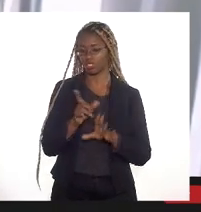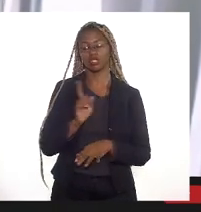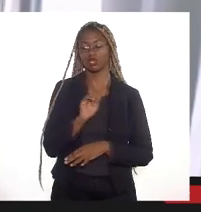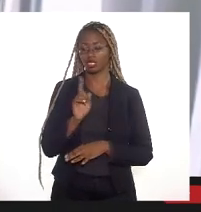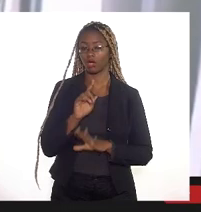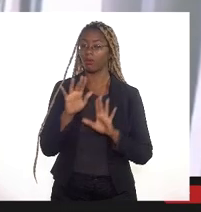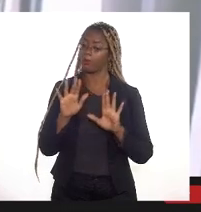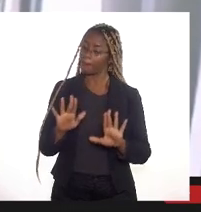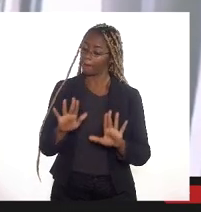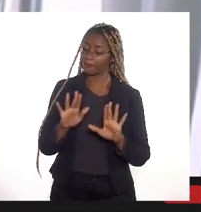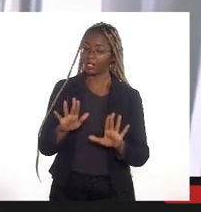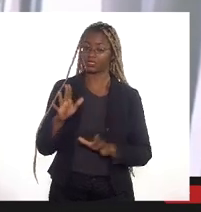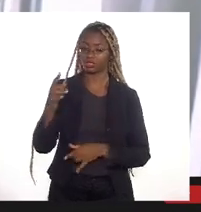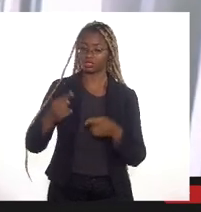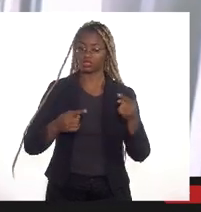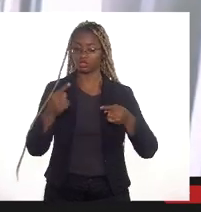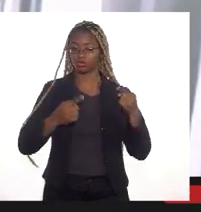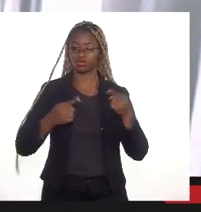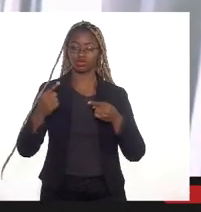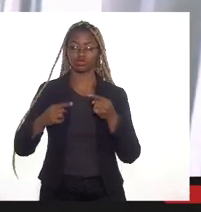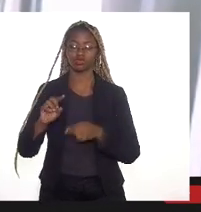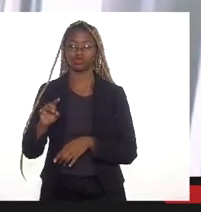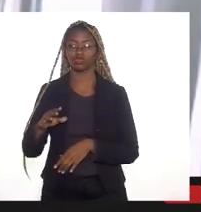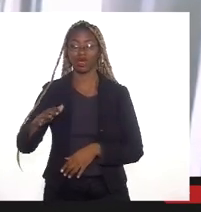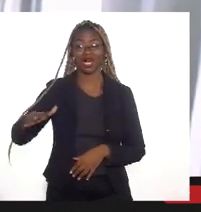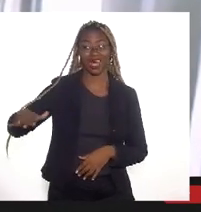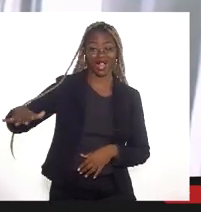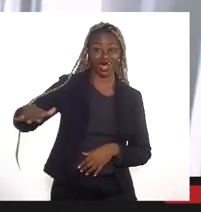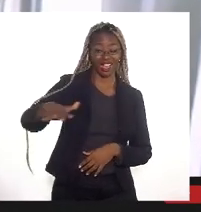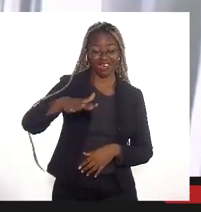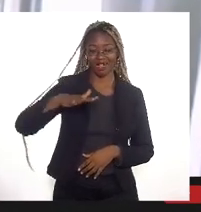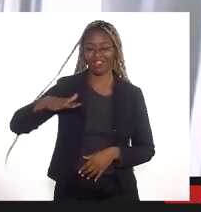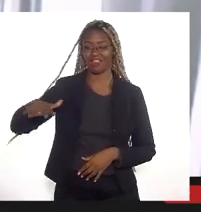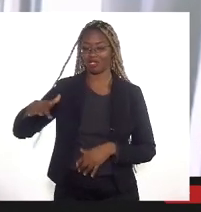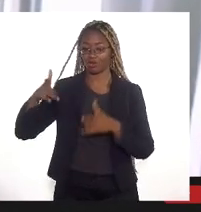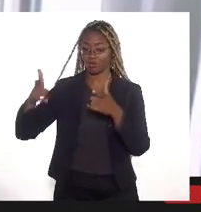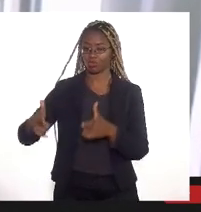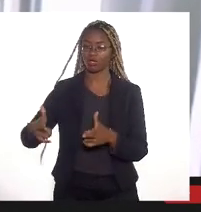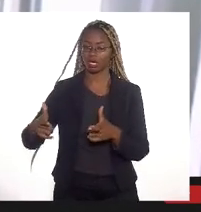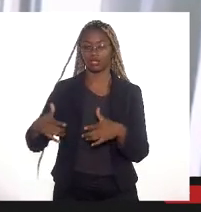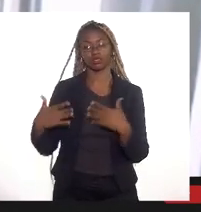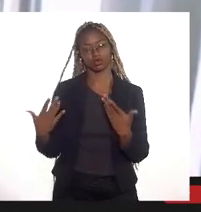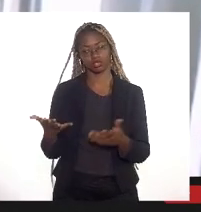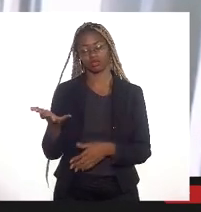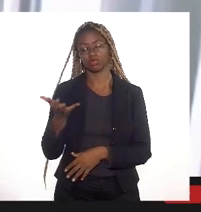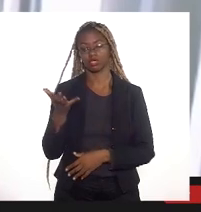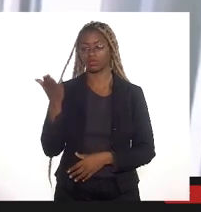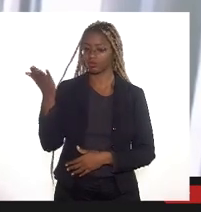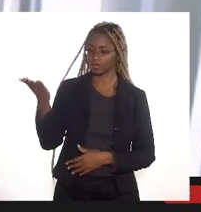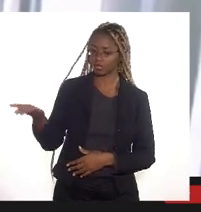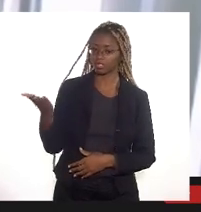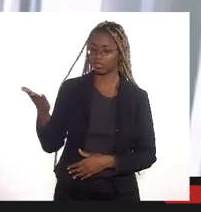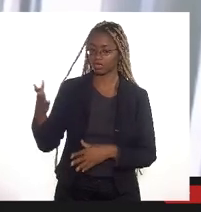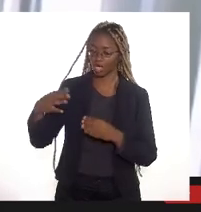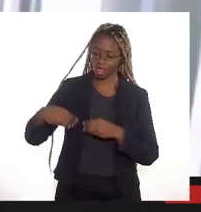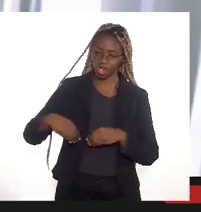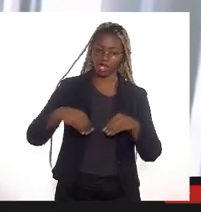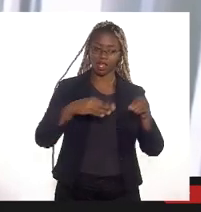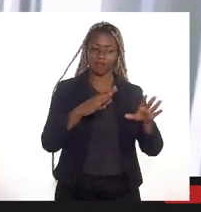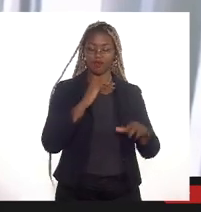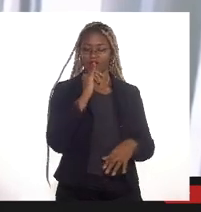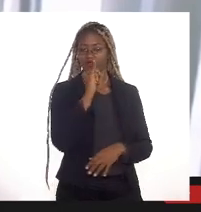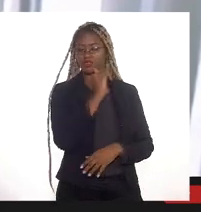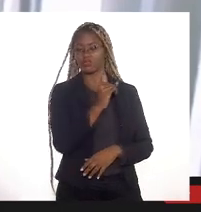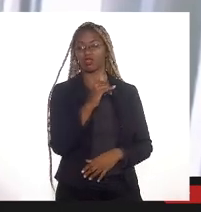portanto o questionamento que nós fazemos é sobre a adequação do local por isso eu queria que vossa senhoria pudesse levar ao